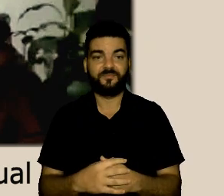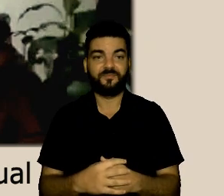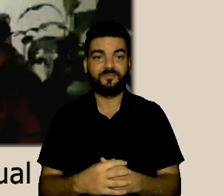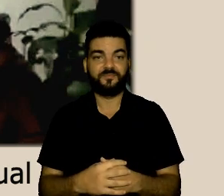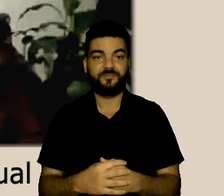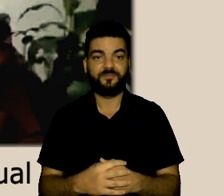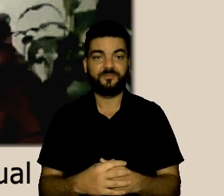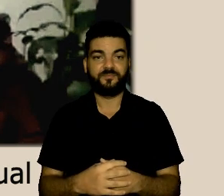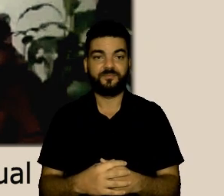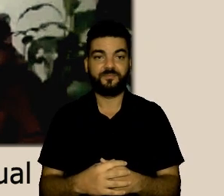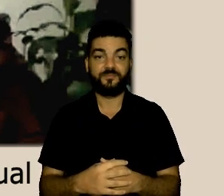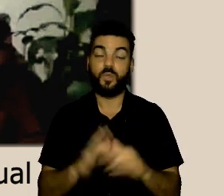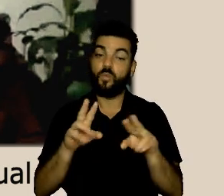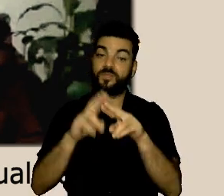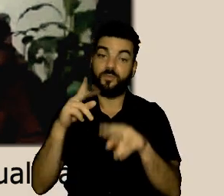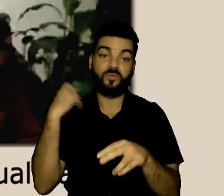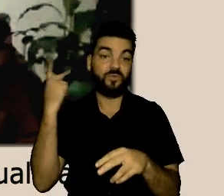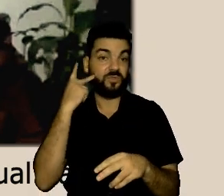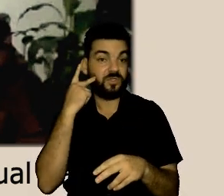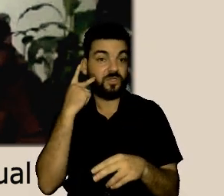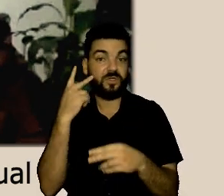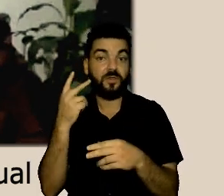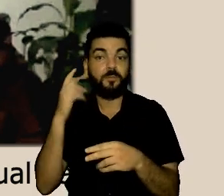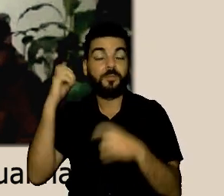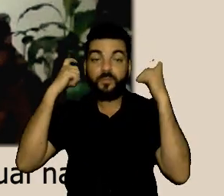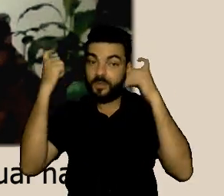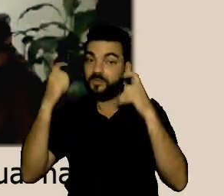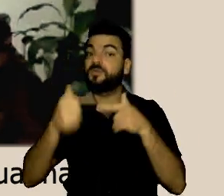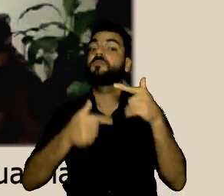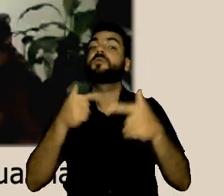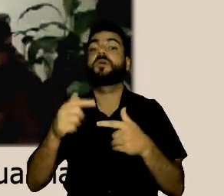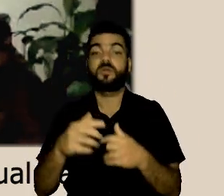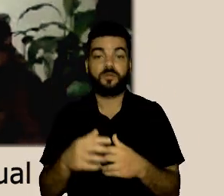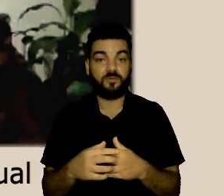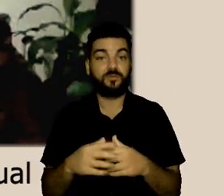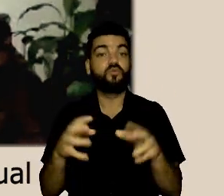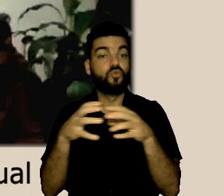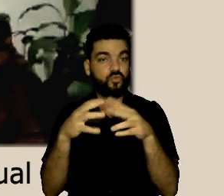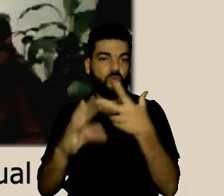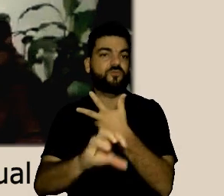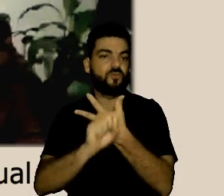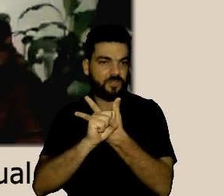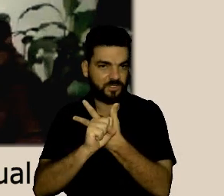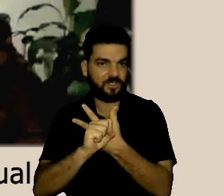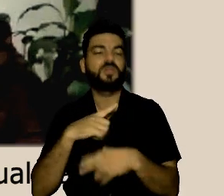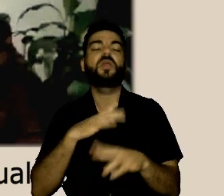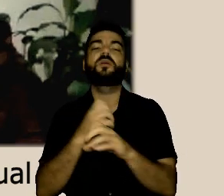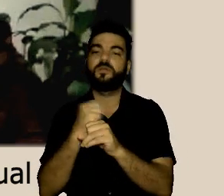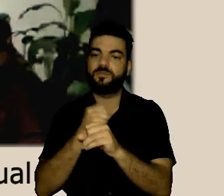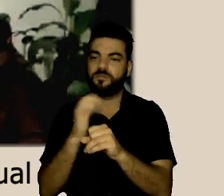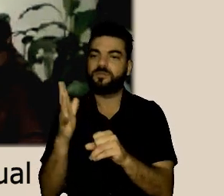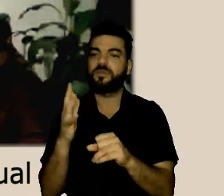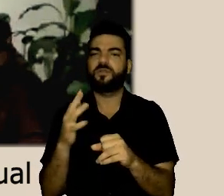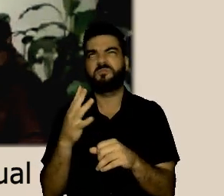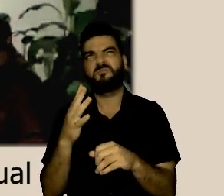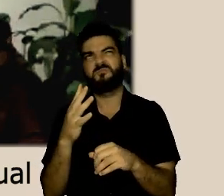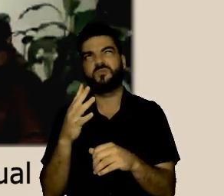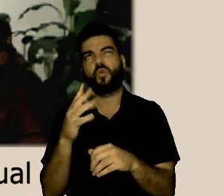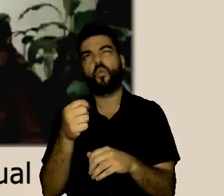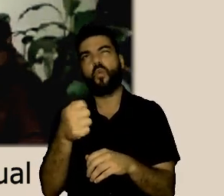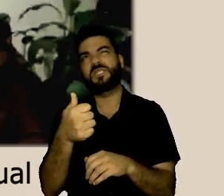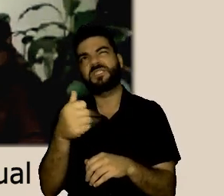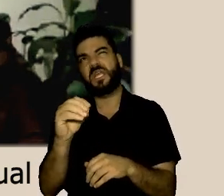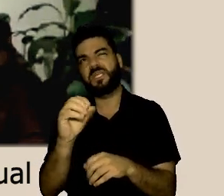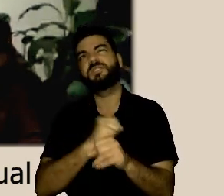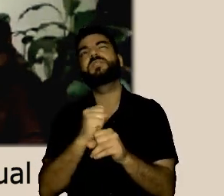infelizmente casos de assédio acabam ocorrendo e a procuradoria na verdade começou esse trabalho também com a